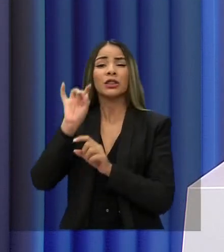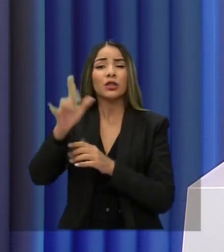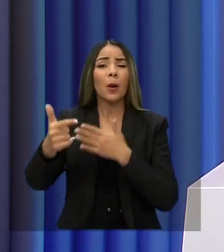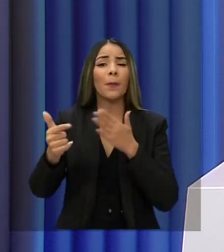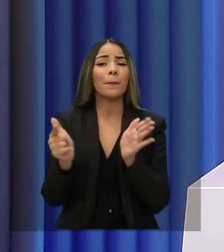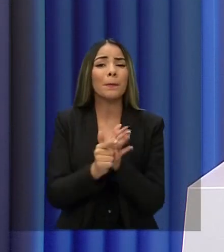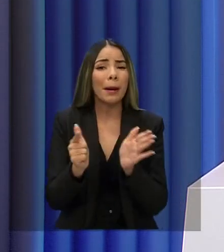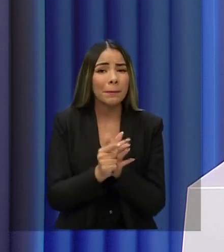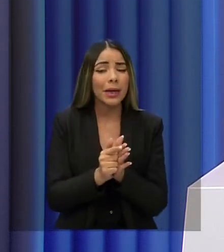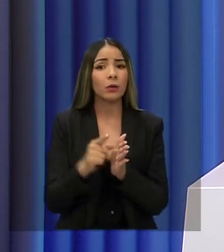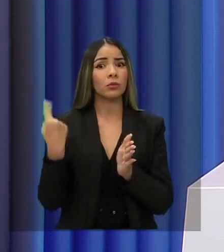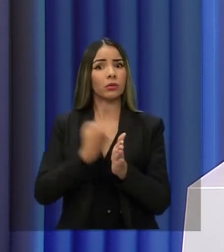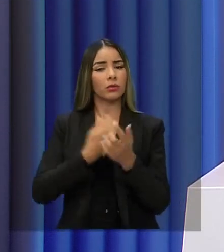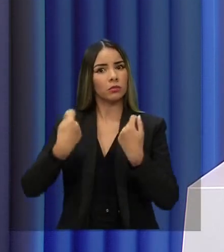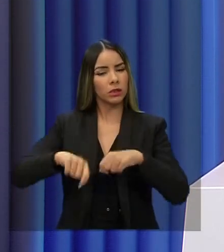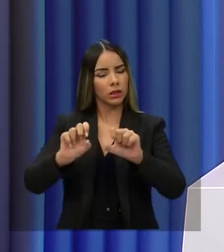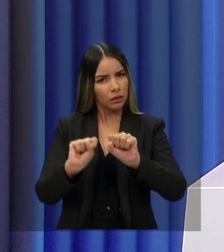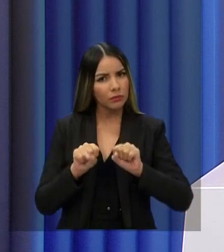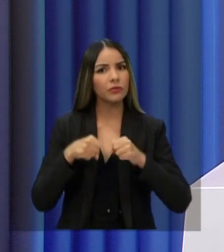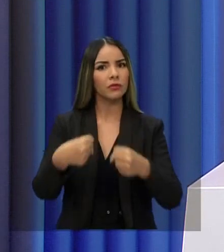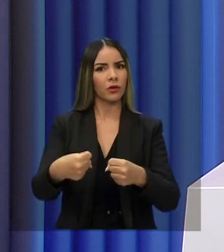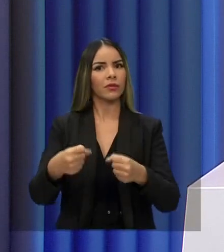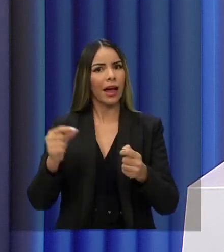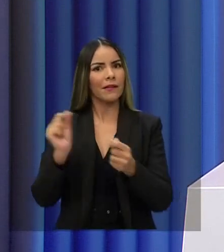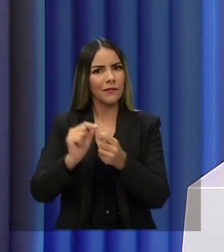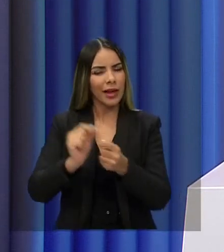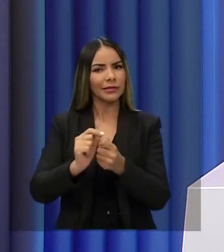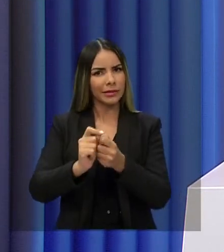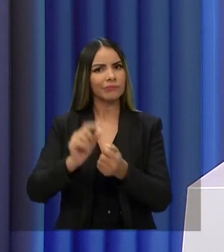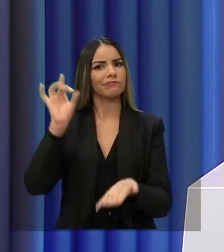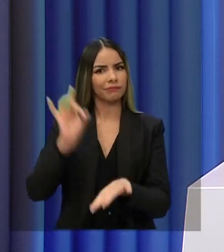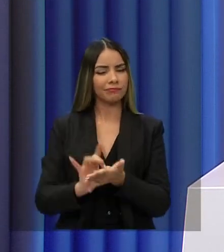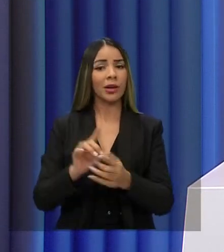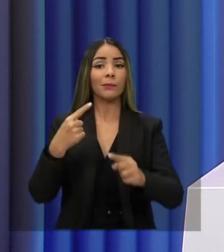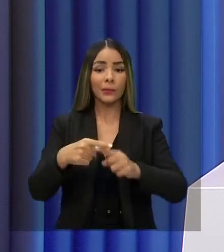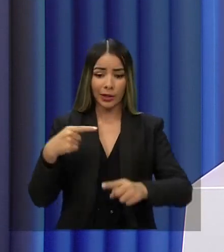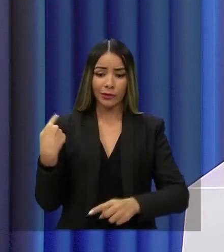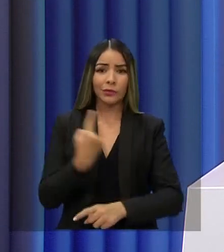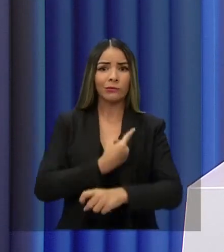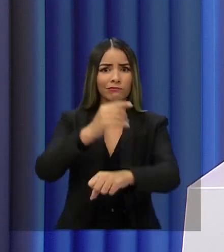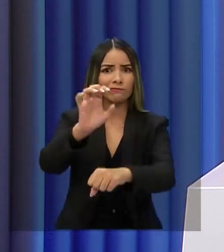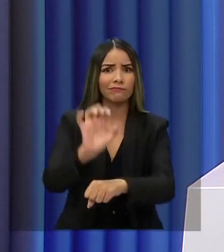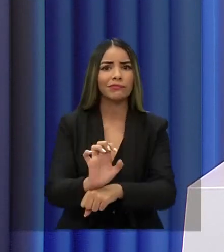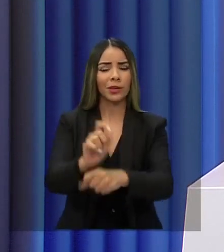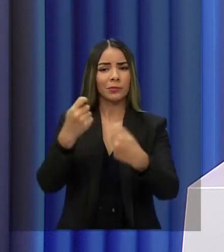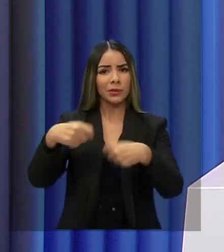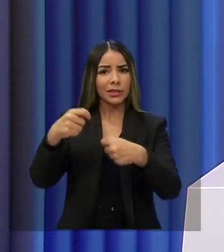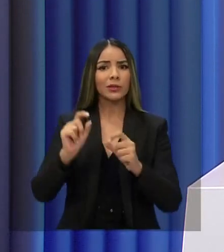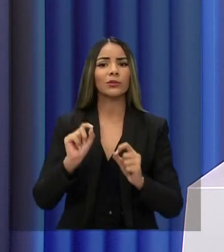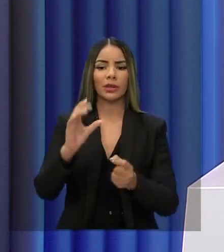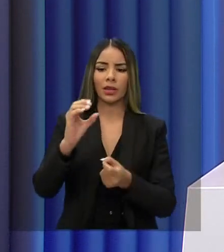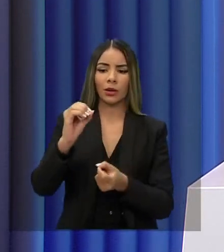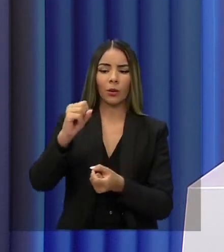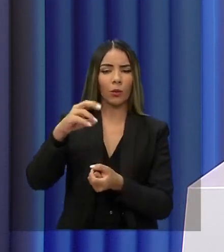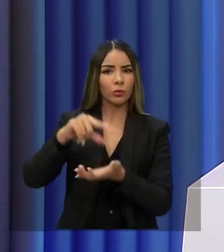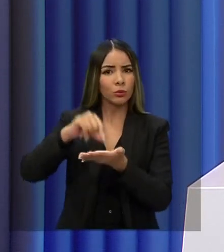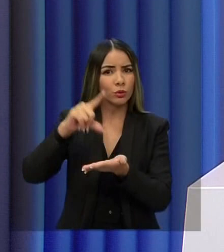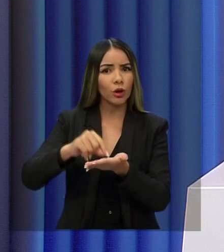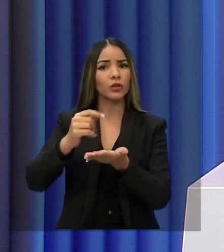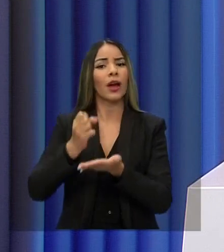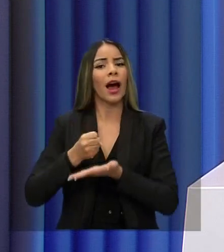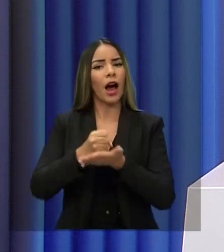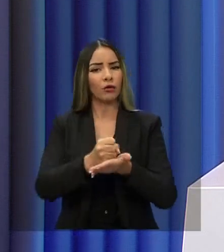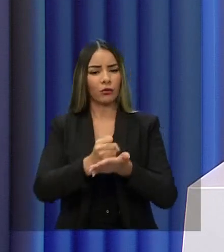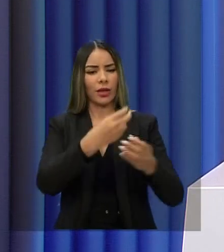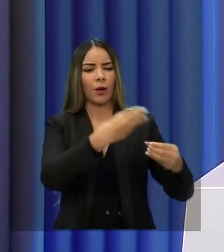faltando vontade, disposição e capacidade de realizar. Porque é preciso que o Estado lidere esses consórcios e ajude os municípios a financiar